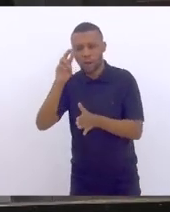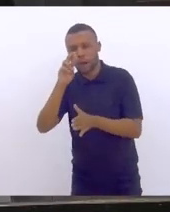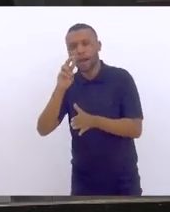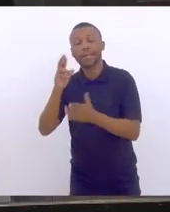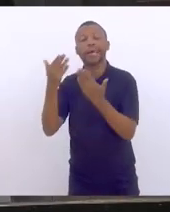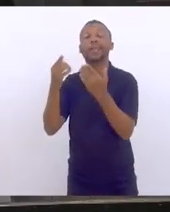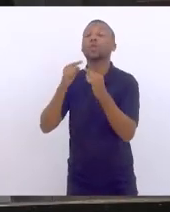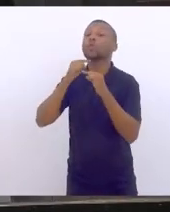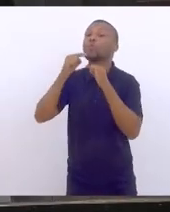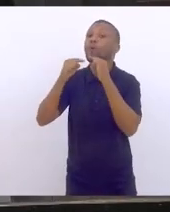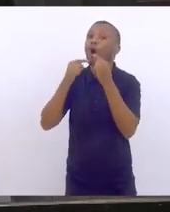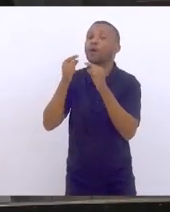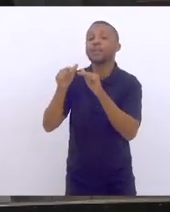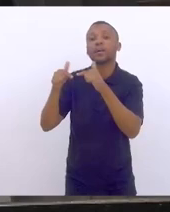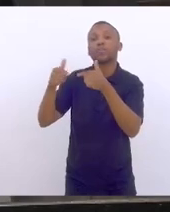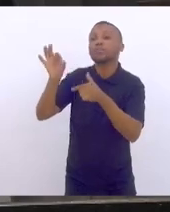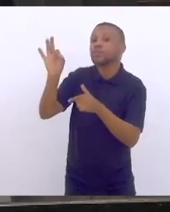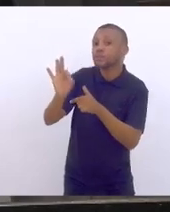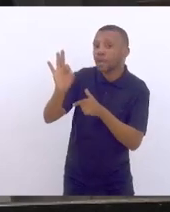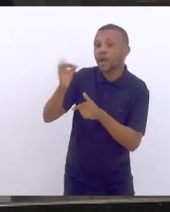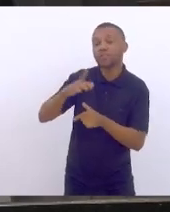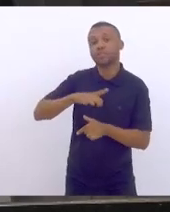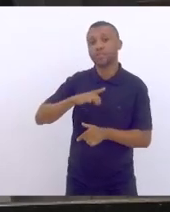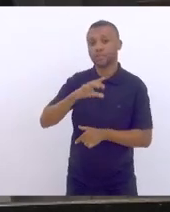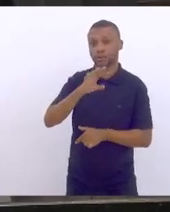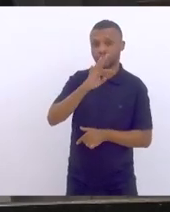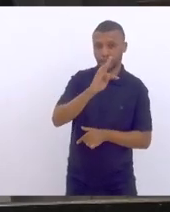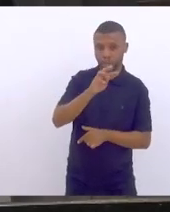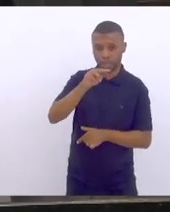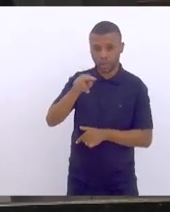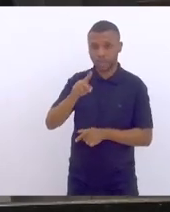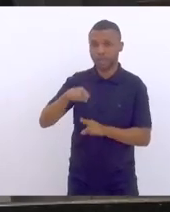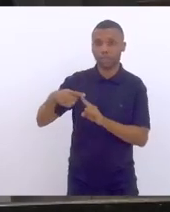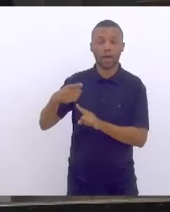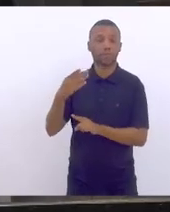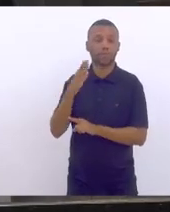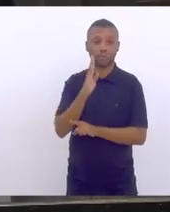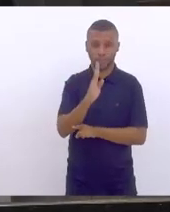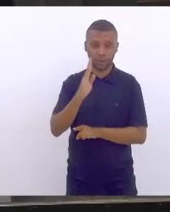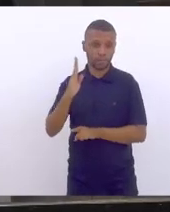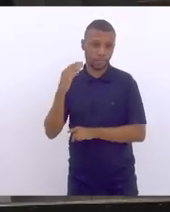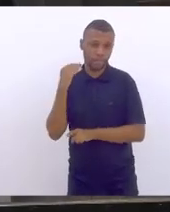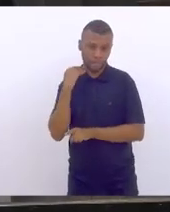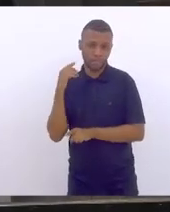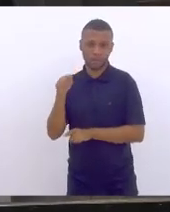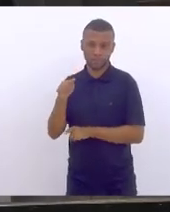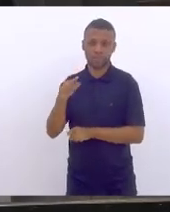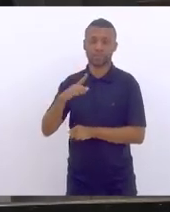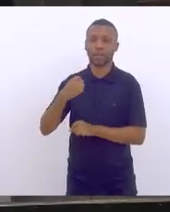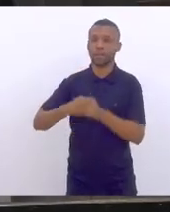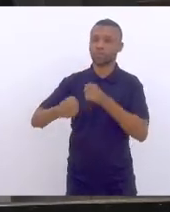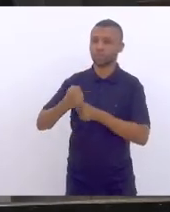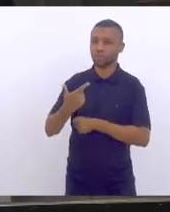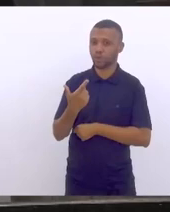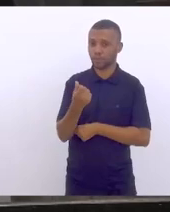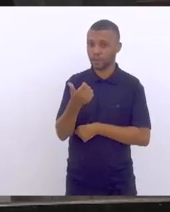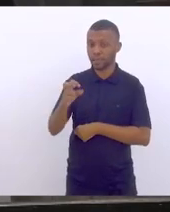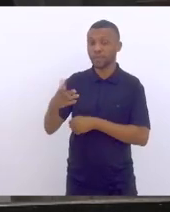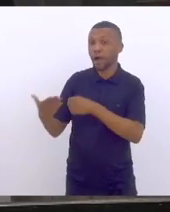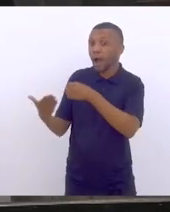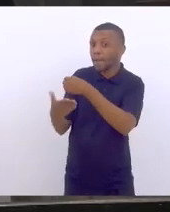nas operações de crédito, que envolviam o Tesouro Nacional e o Banco do Brasil, que teriam sido cometidas em 2015, e que foram a base